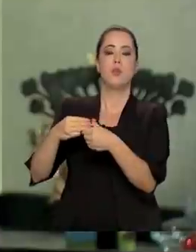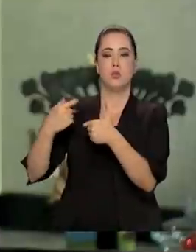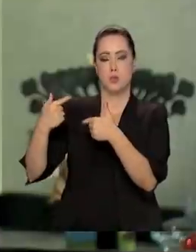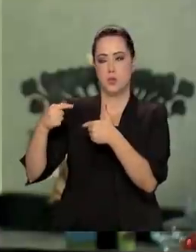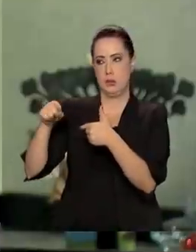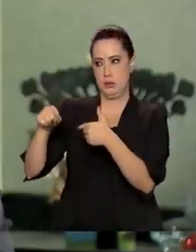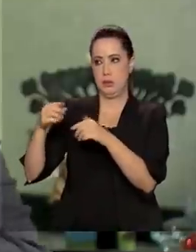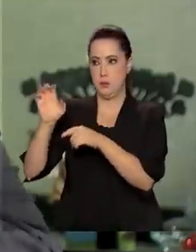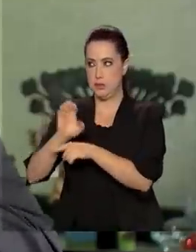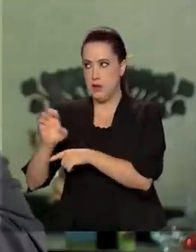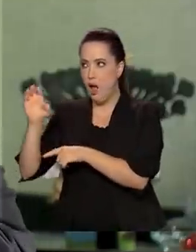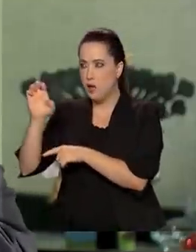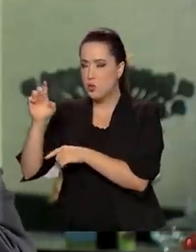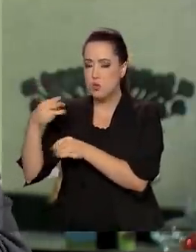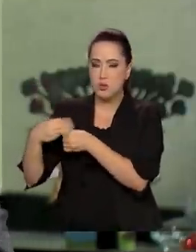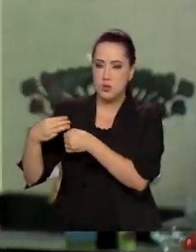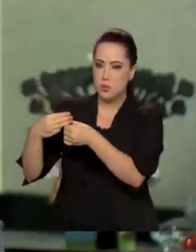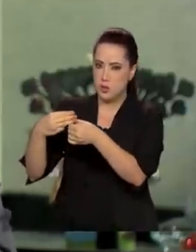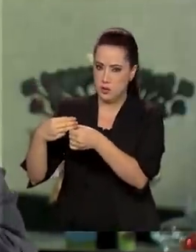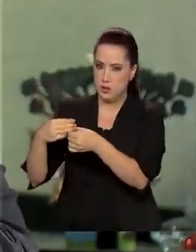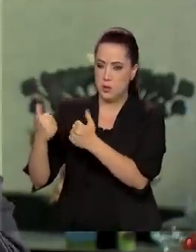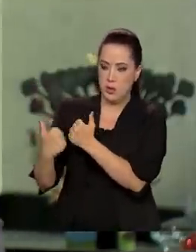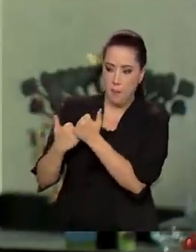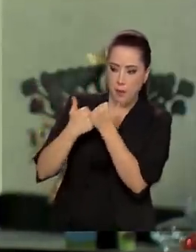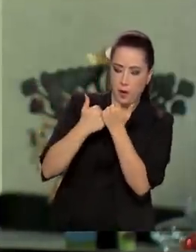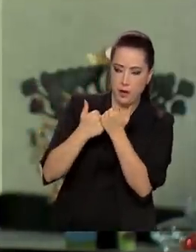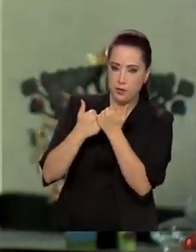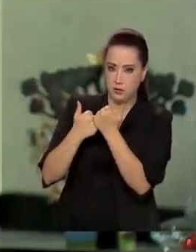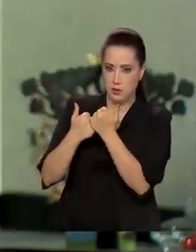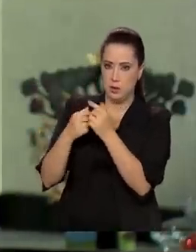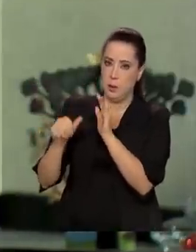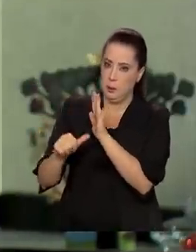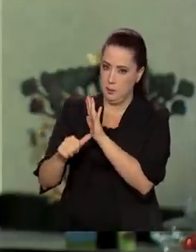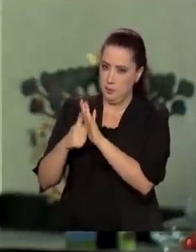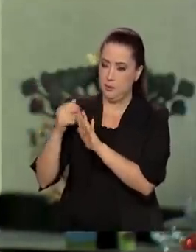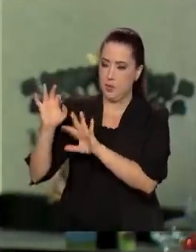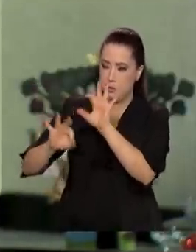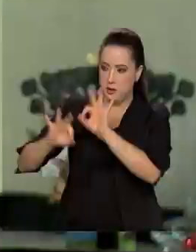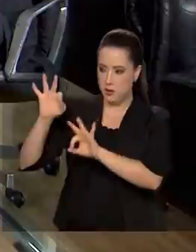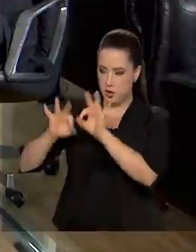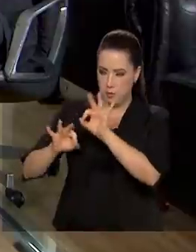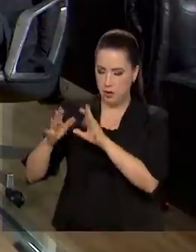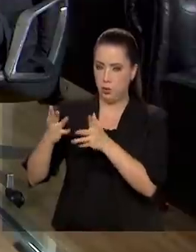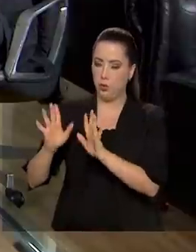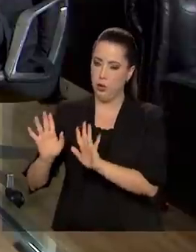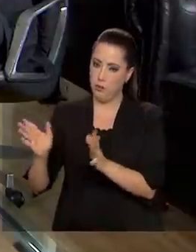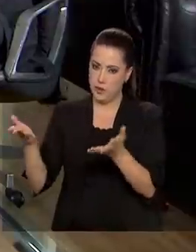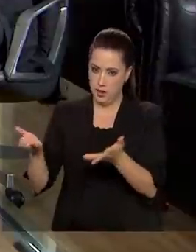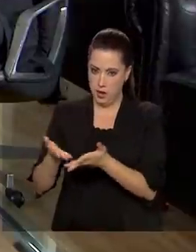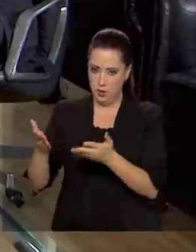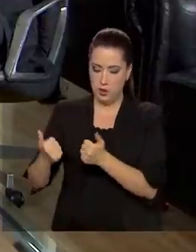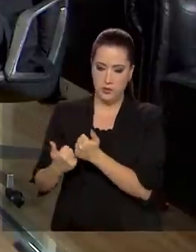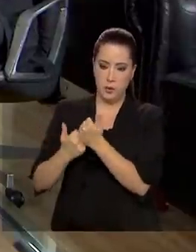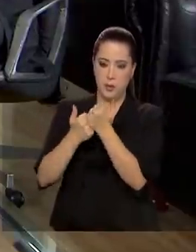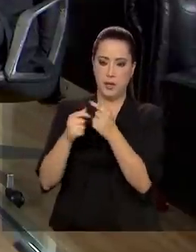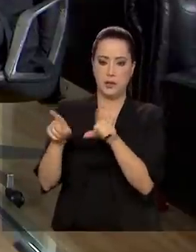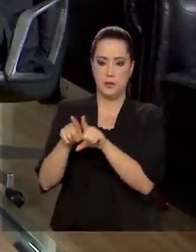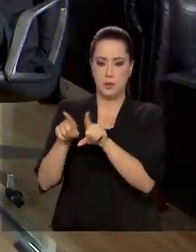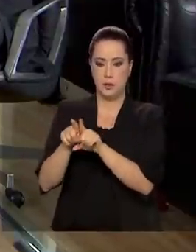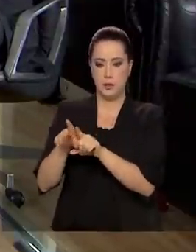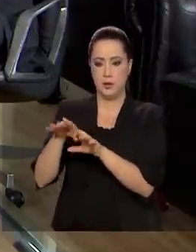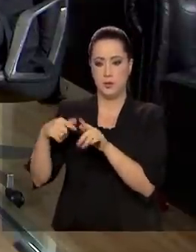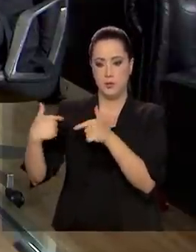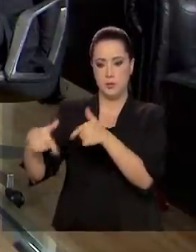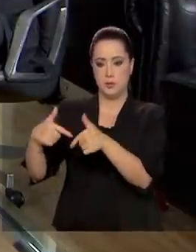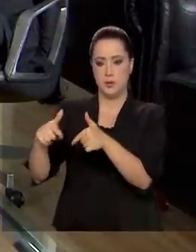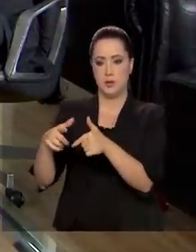que vão executar o plano, eles estão colaborando? Primeiro, colaboraram na elaboração do plano. E vão colaborar agora para colocar ele